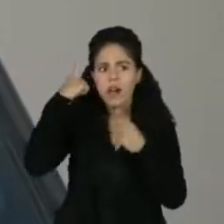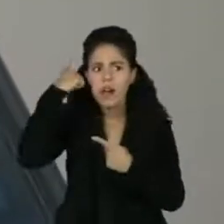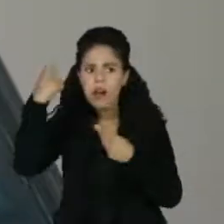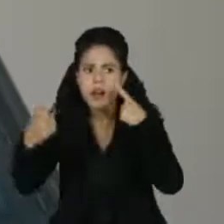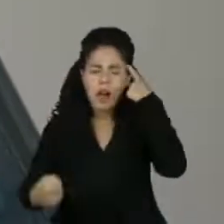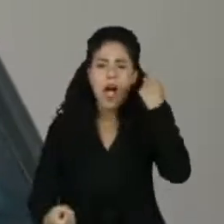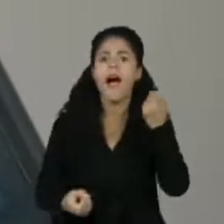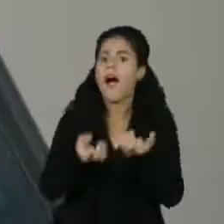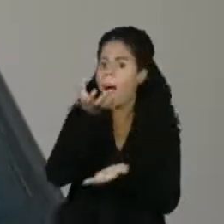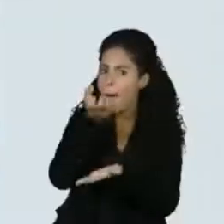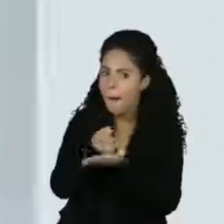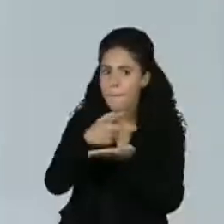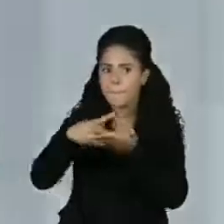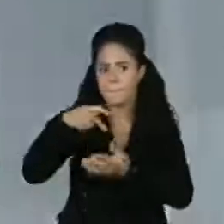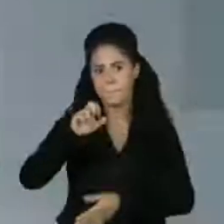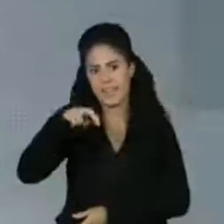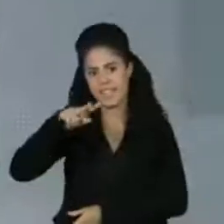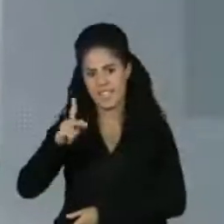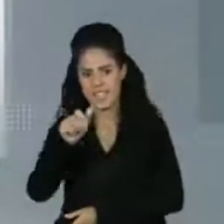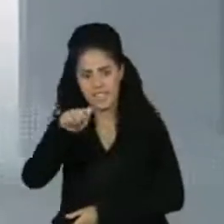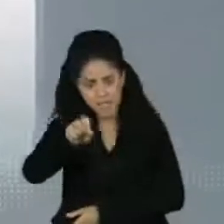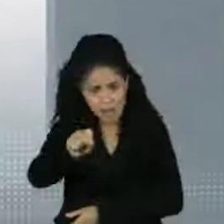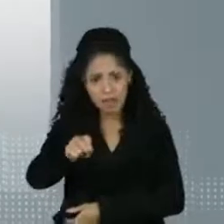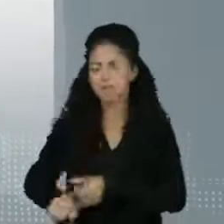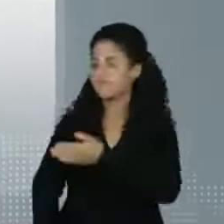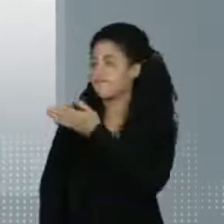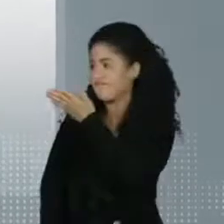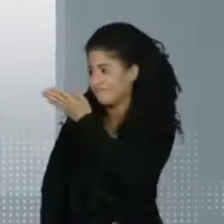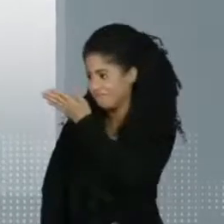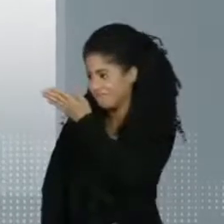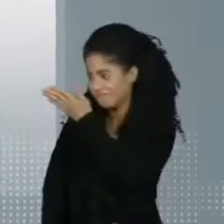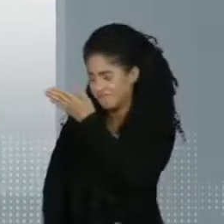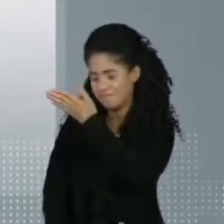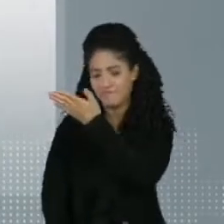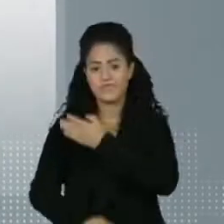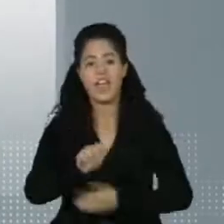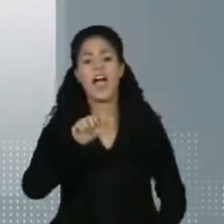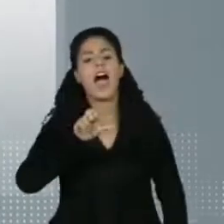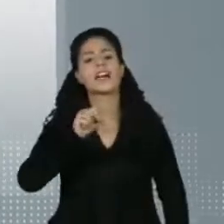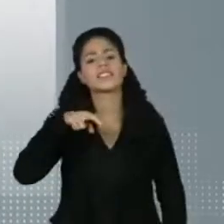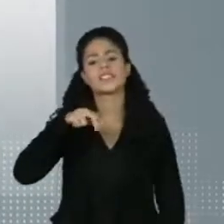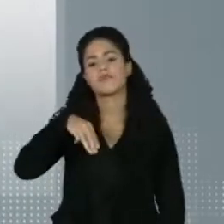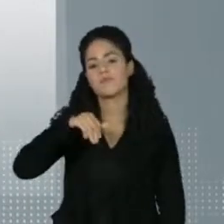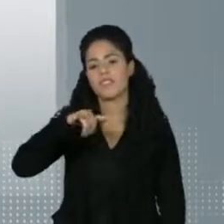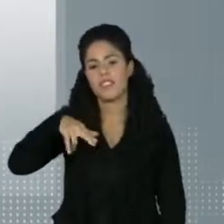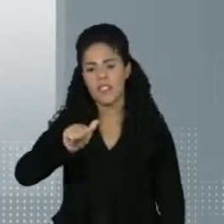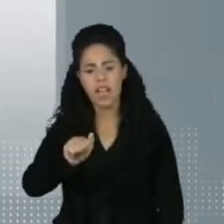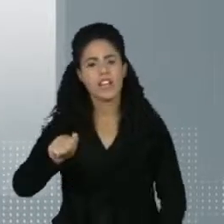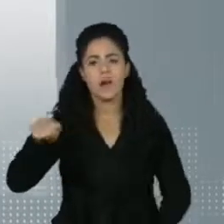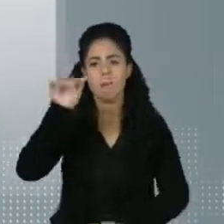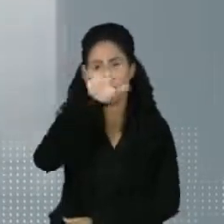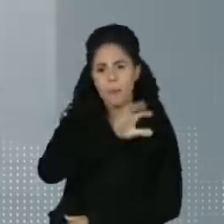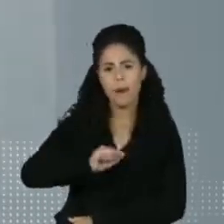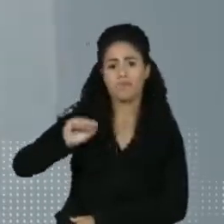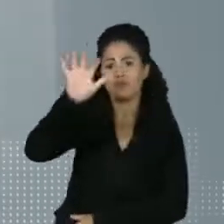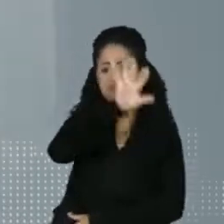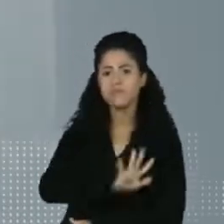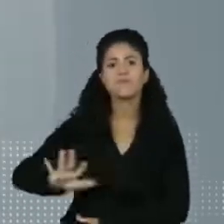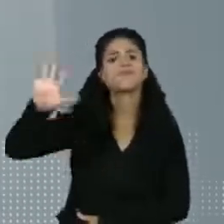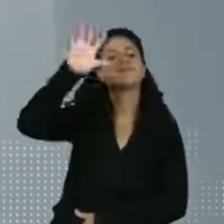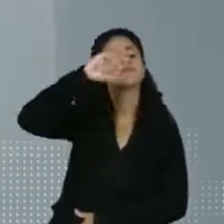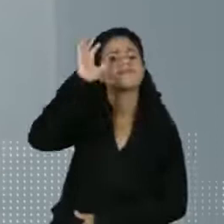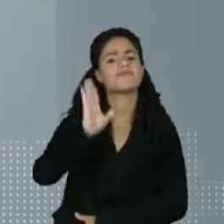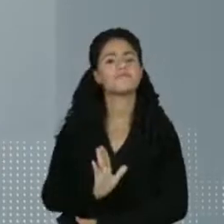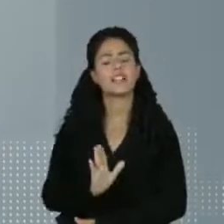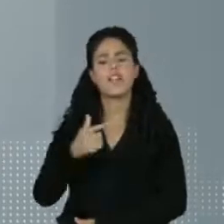do aplicativo Penhas, uma iniciativa do Instituto Asmina, que já funciona em todo o país. Nele é